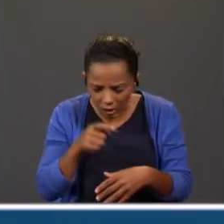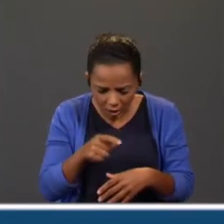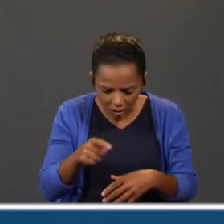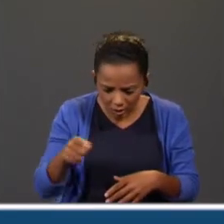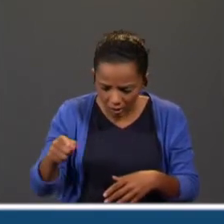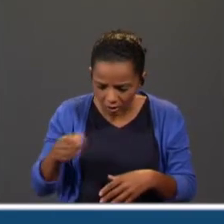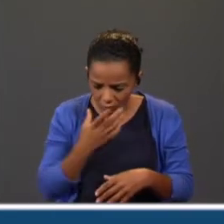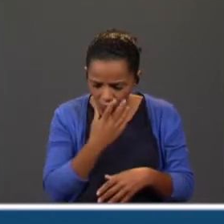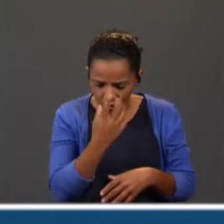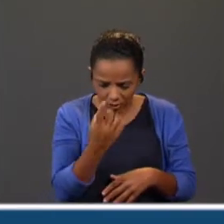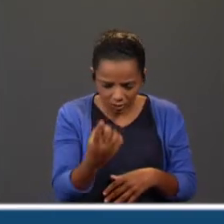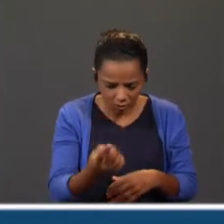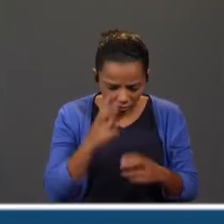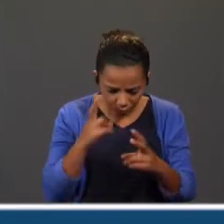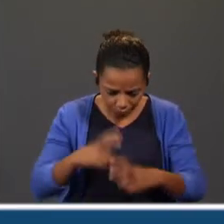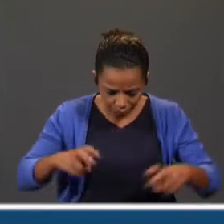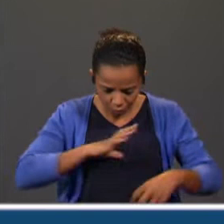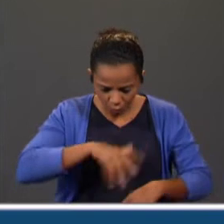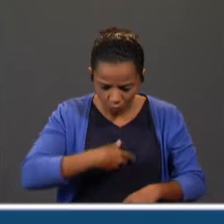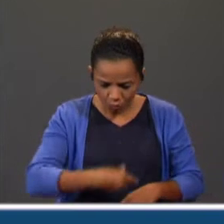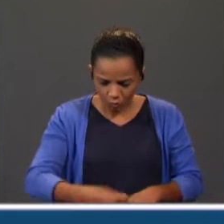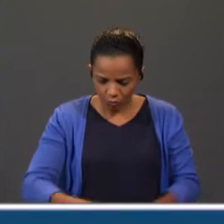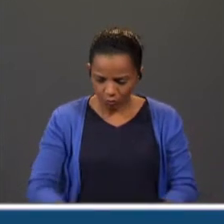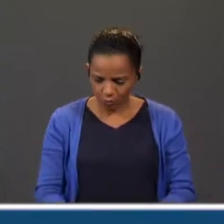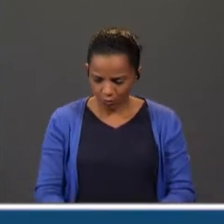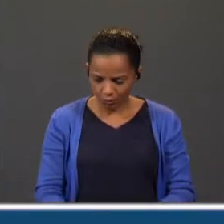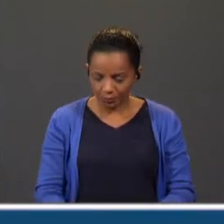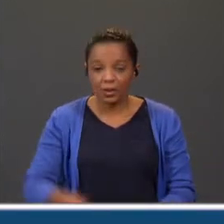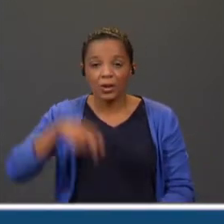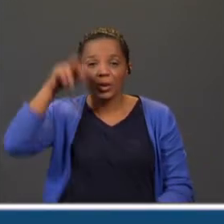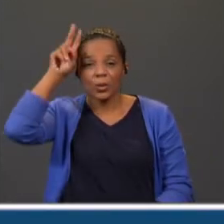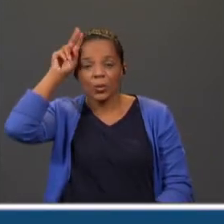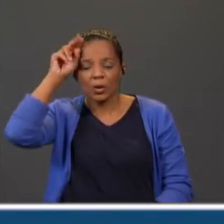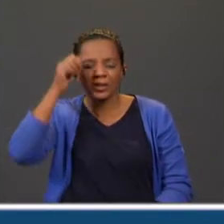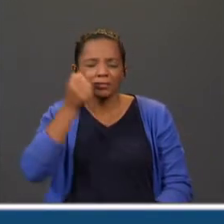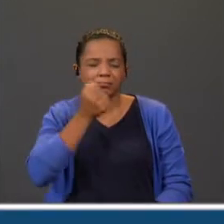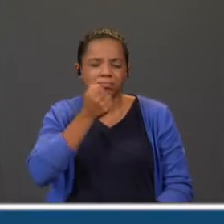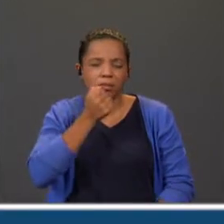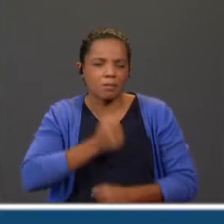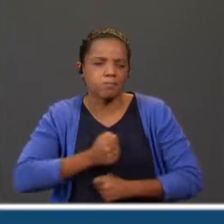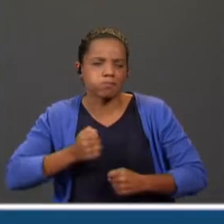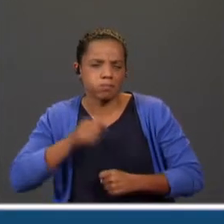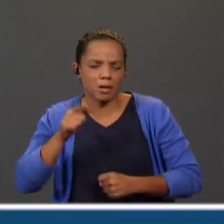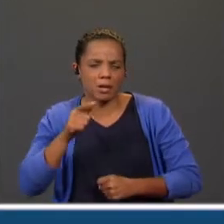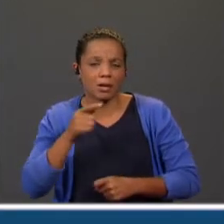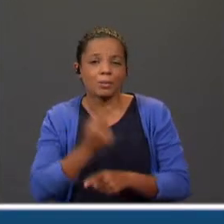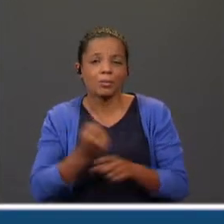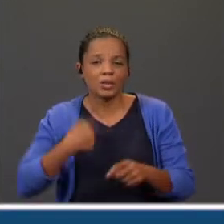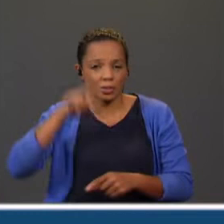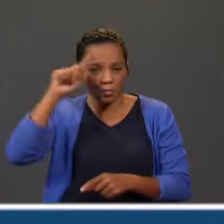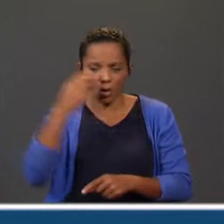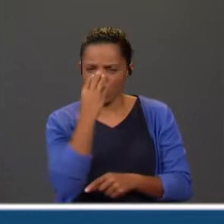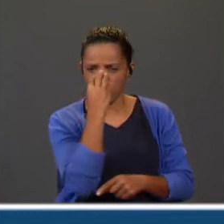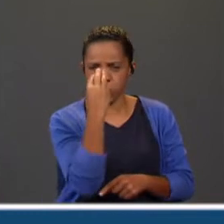por aí sozinha a descobrir o mundo. Riam-se os coelhos anafados, satisfeitos da vida, pois sabiam que o